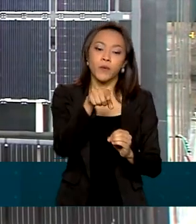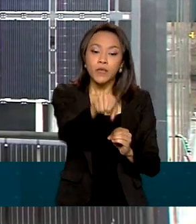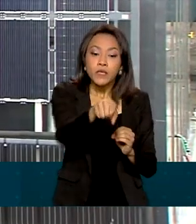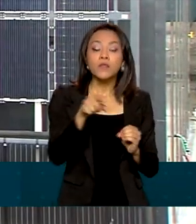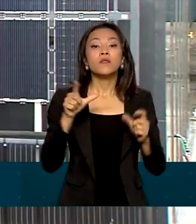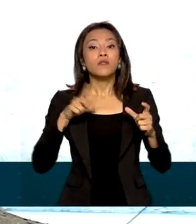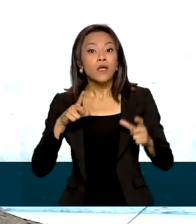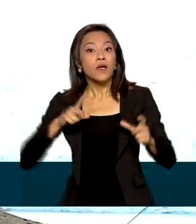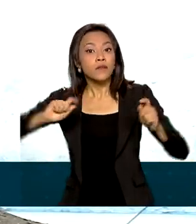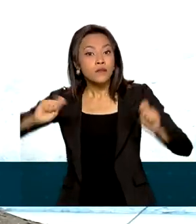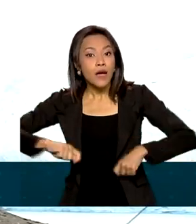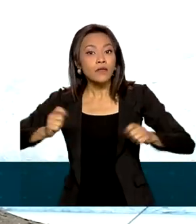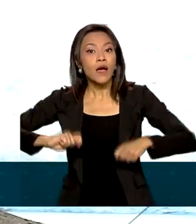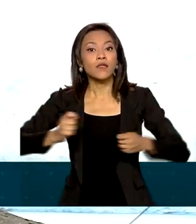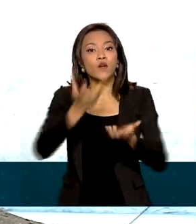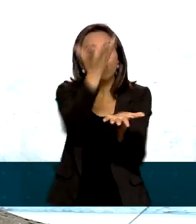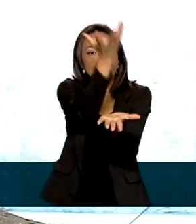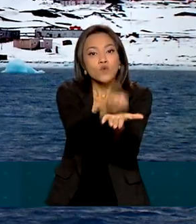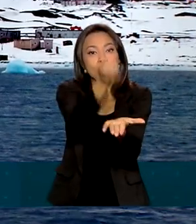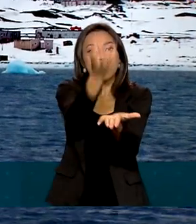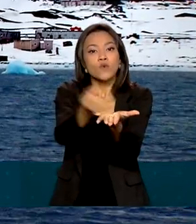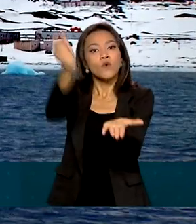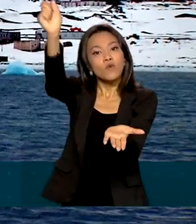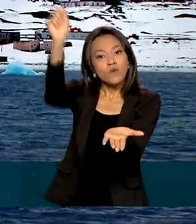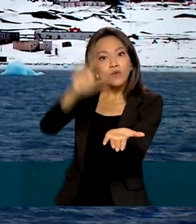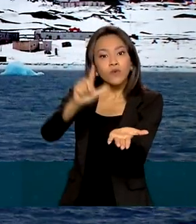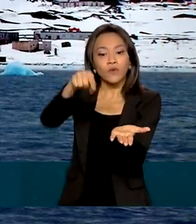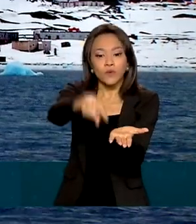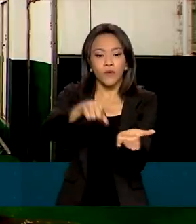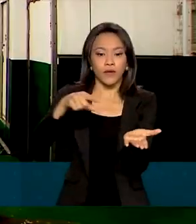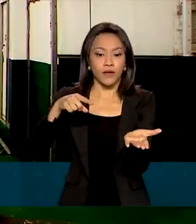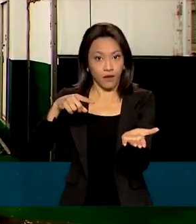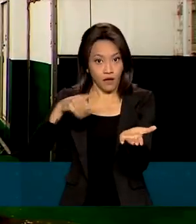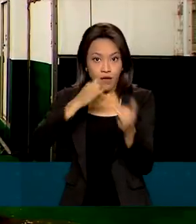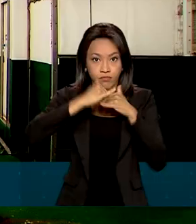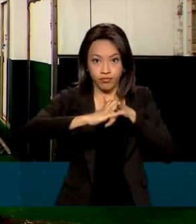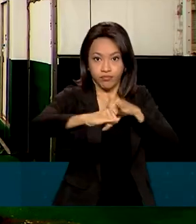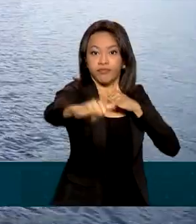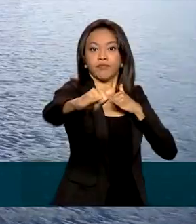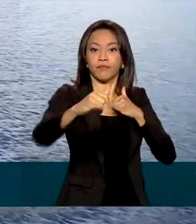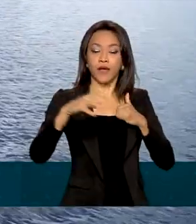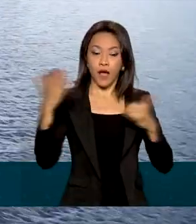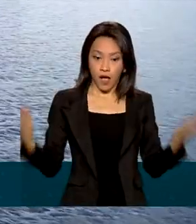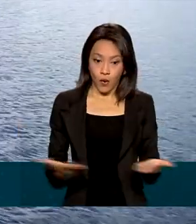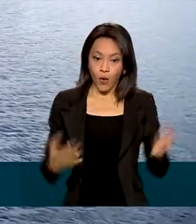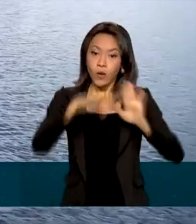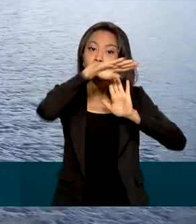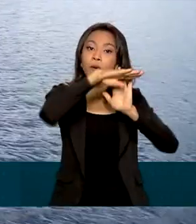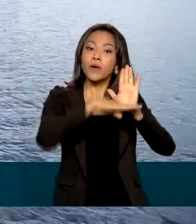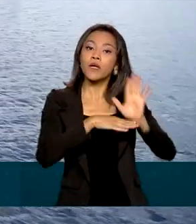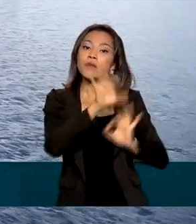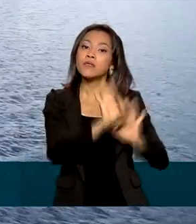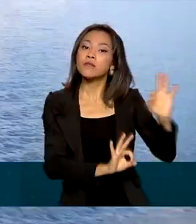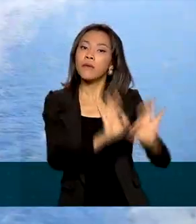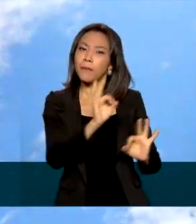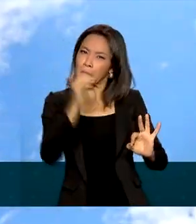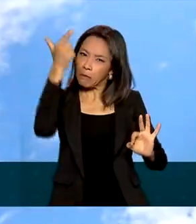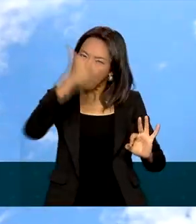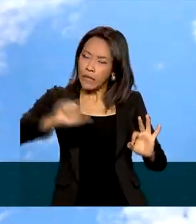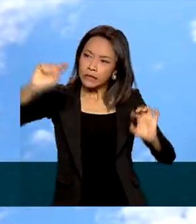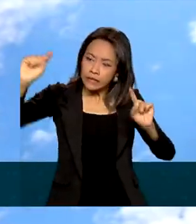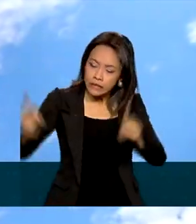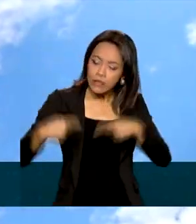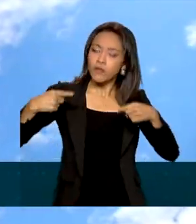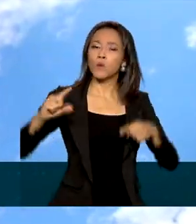capacidade de produzir a própria energia elétrica. Agora, o Programa Antártico Brasileiro se prepara para mais um desafio,